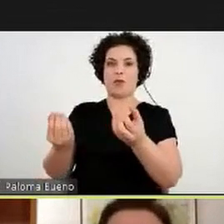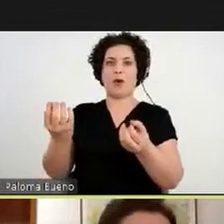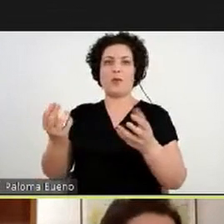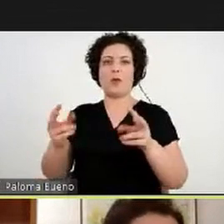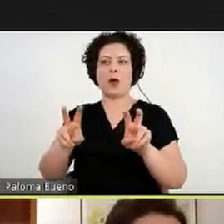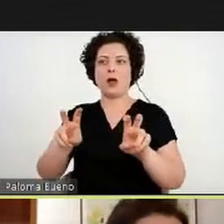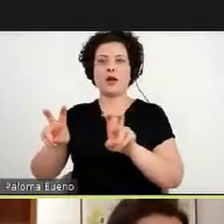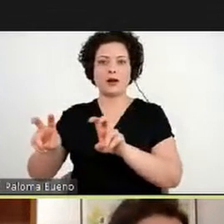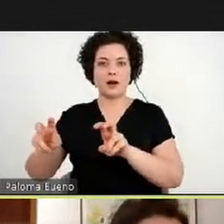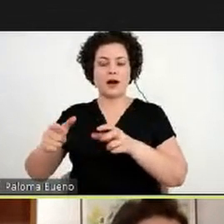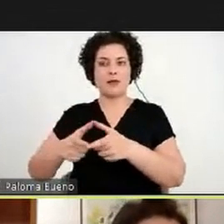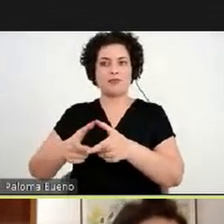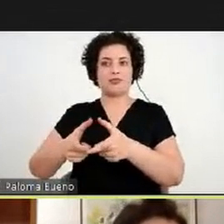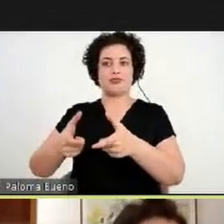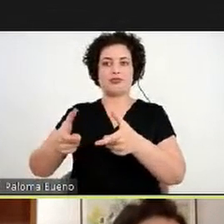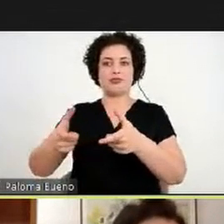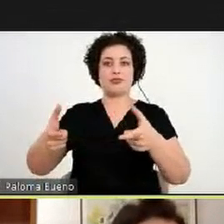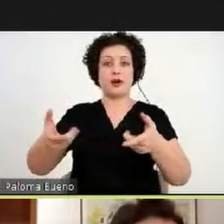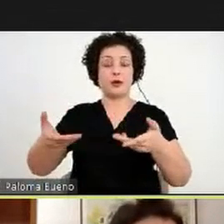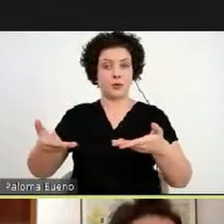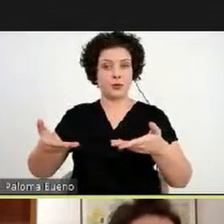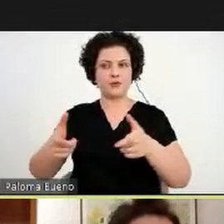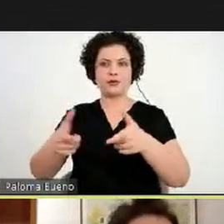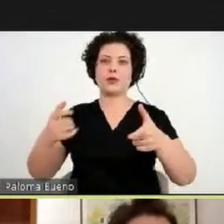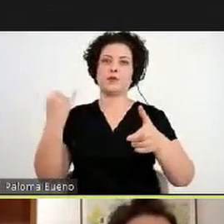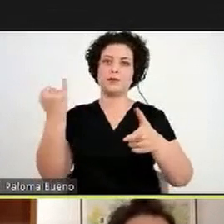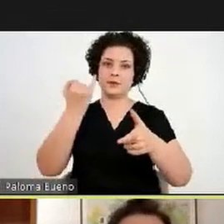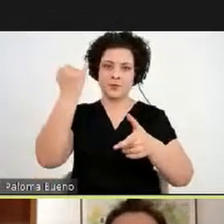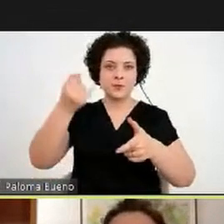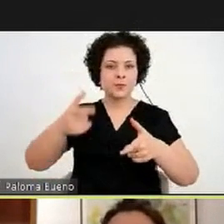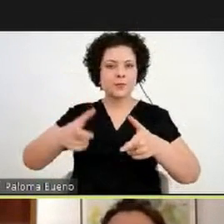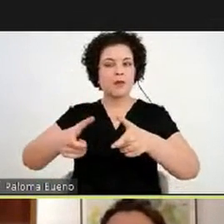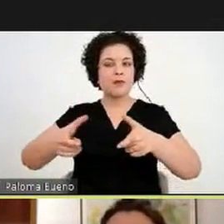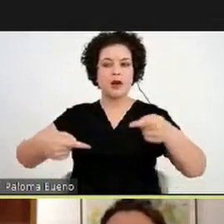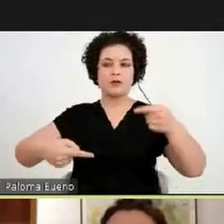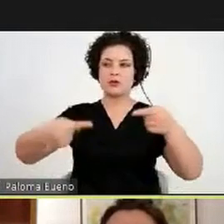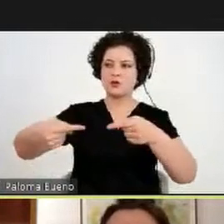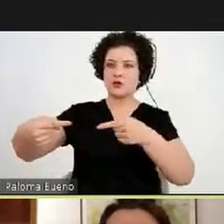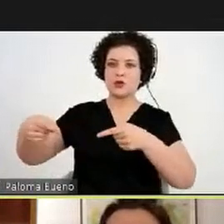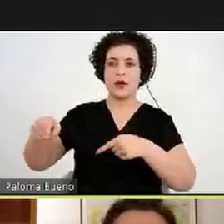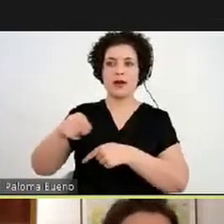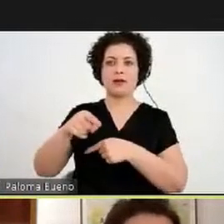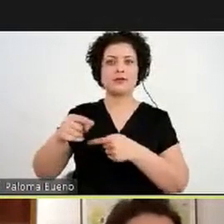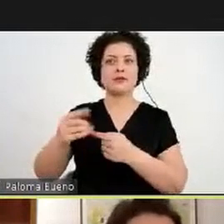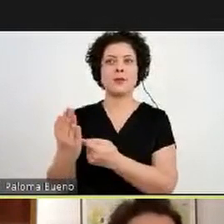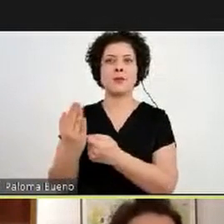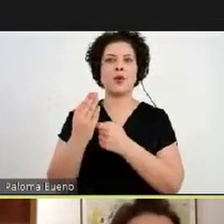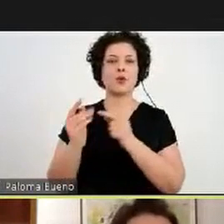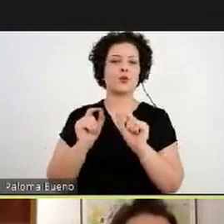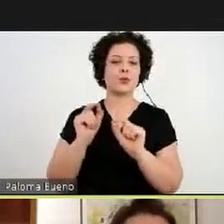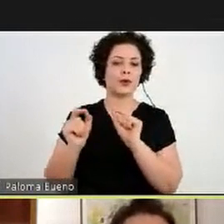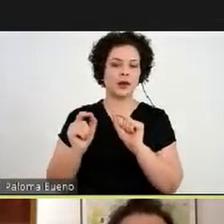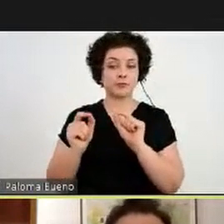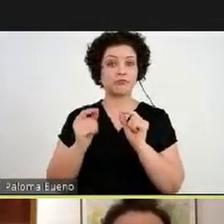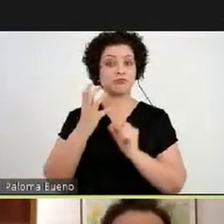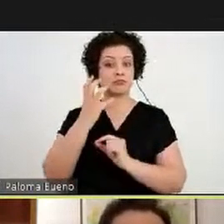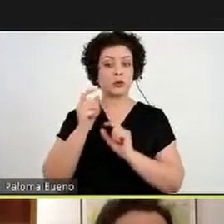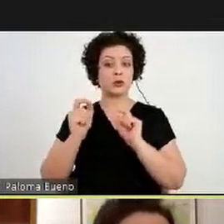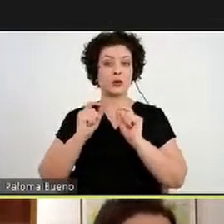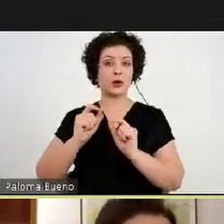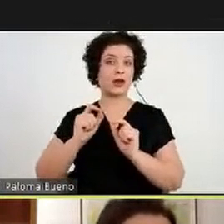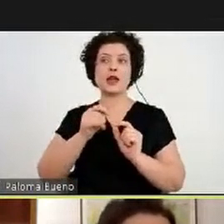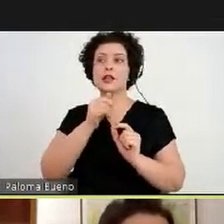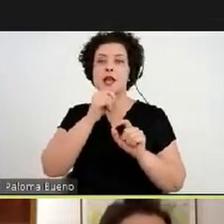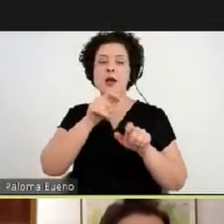se tornando cada vez mais necessários. Então, eles trazem com muita propriedade o apagamento de